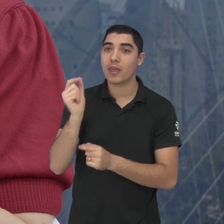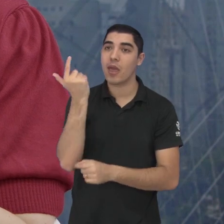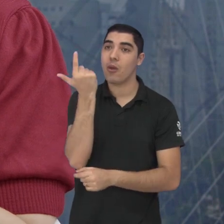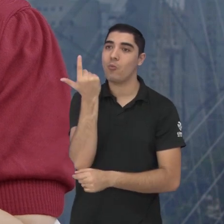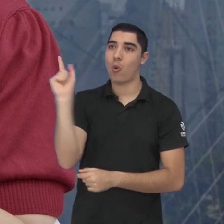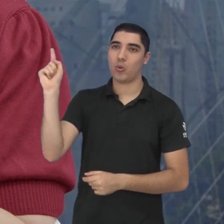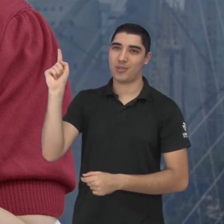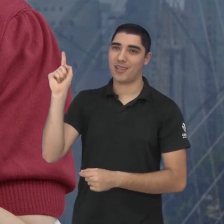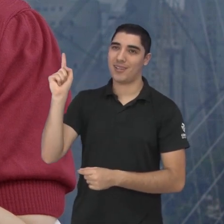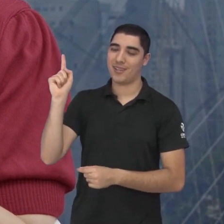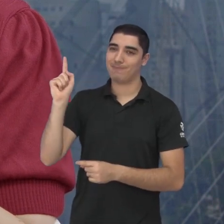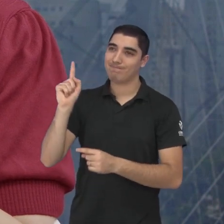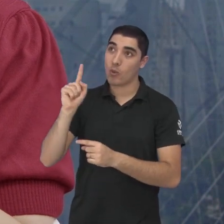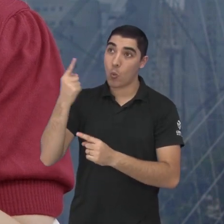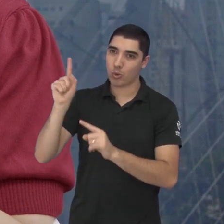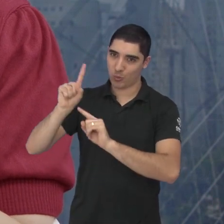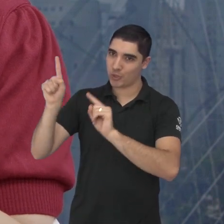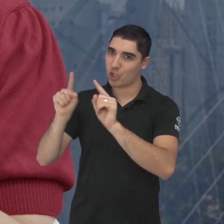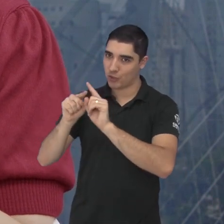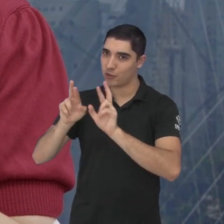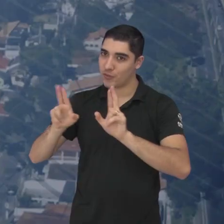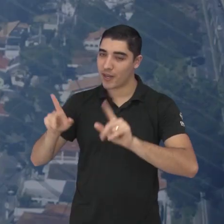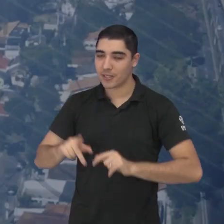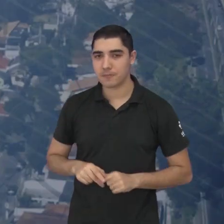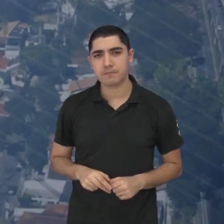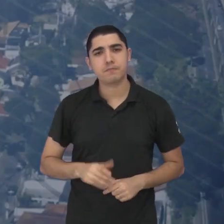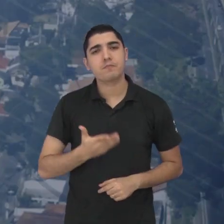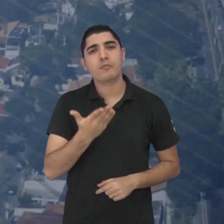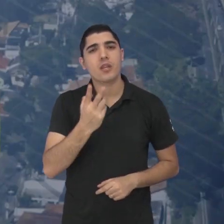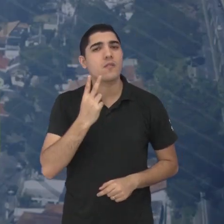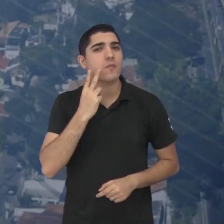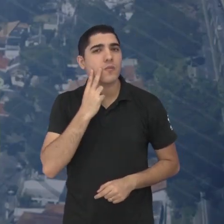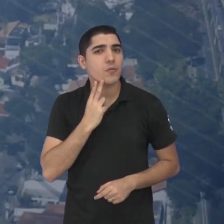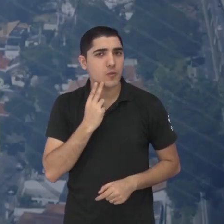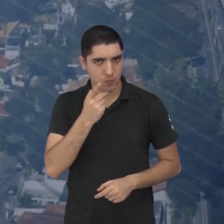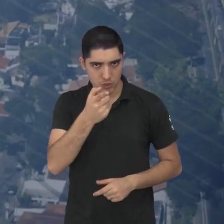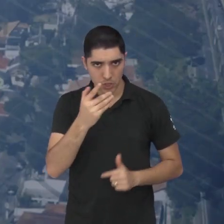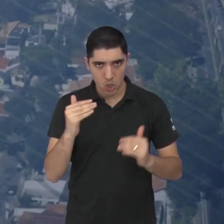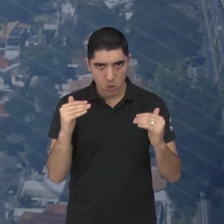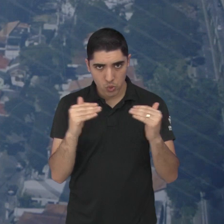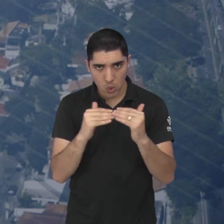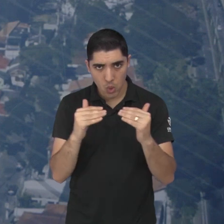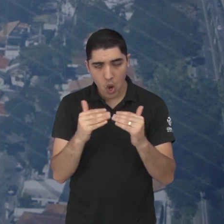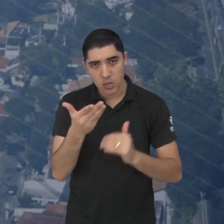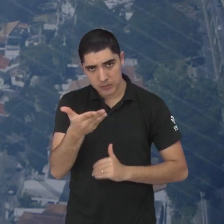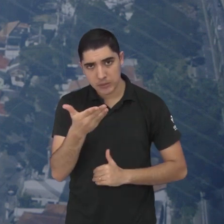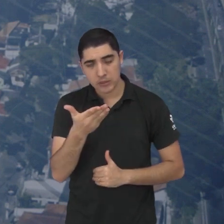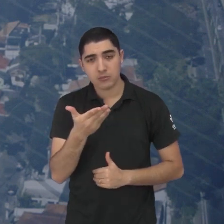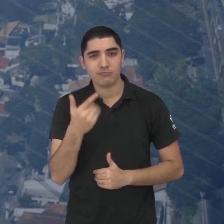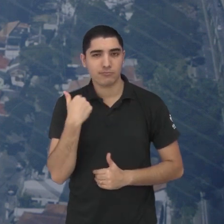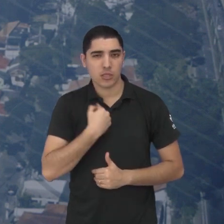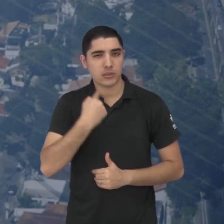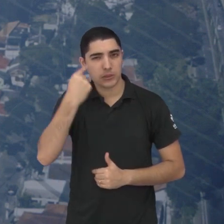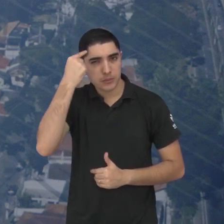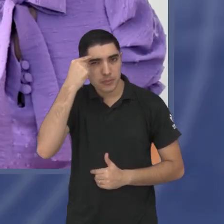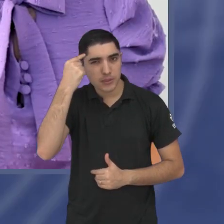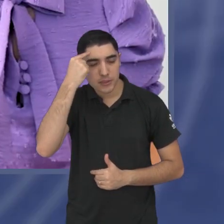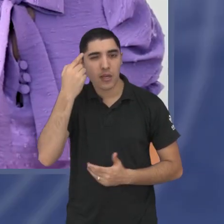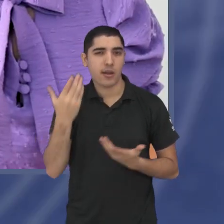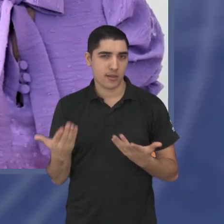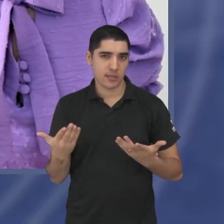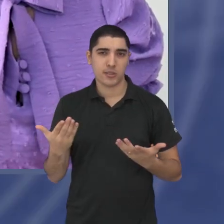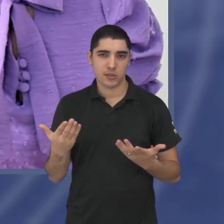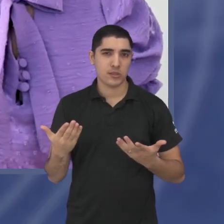entra para um outro caminho né Viviane você concorda com a linha de raciocínio a gente pegando como ponto de partida